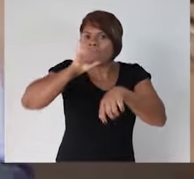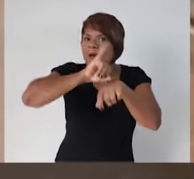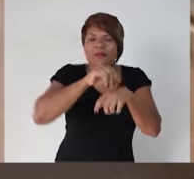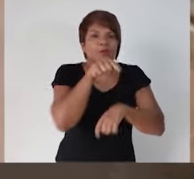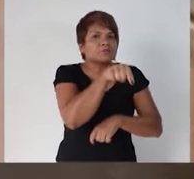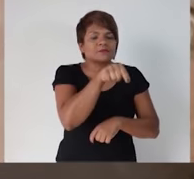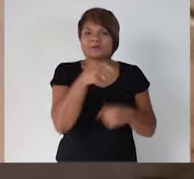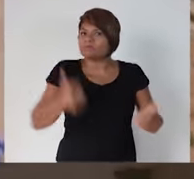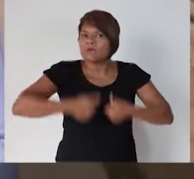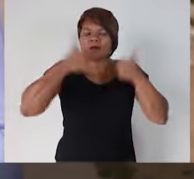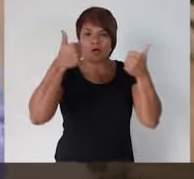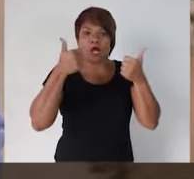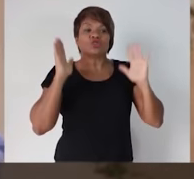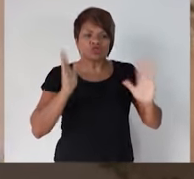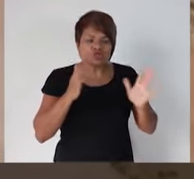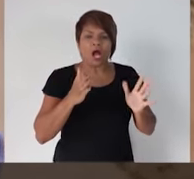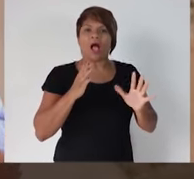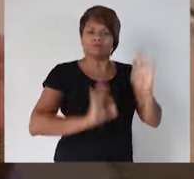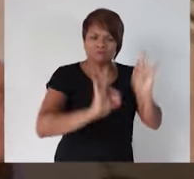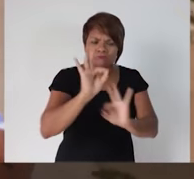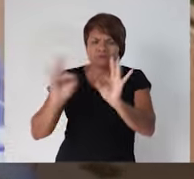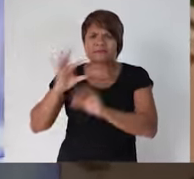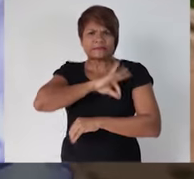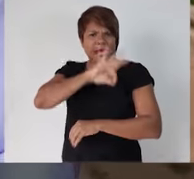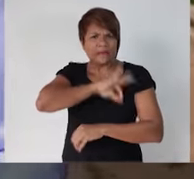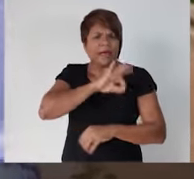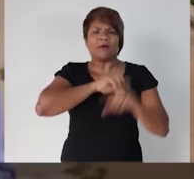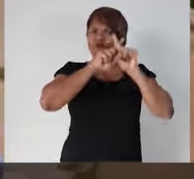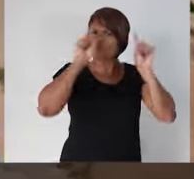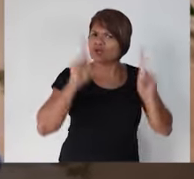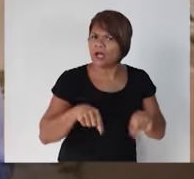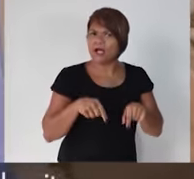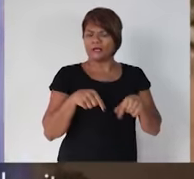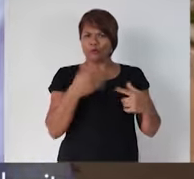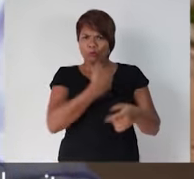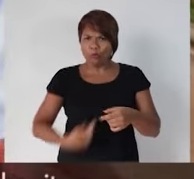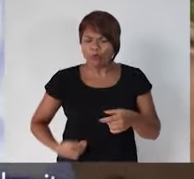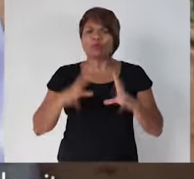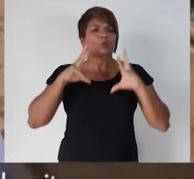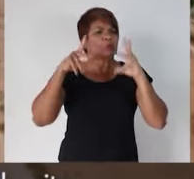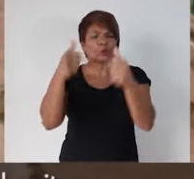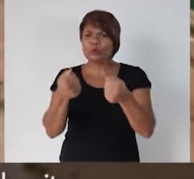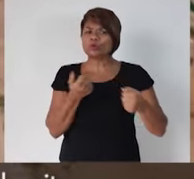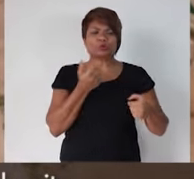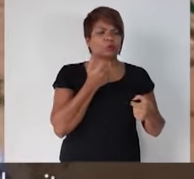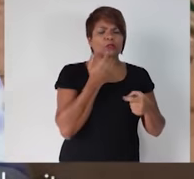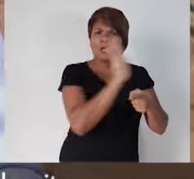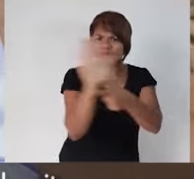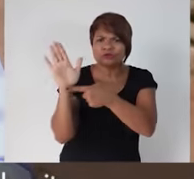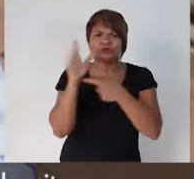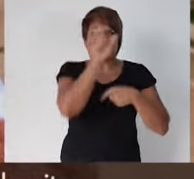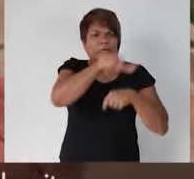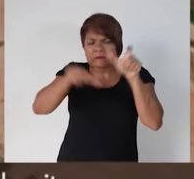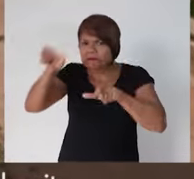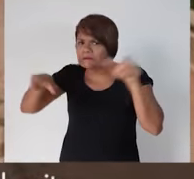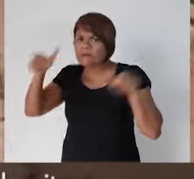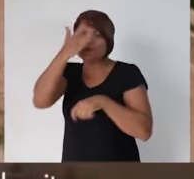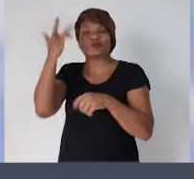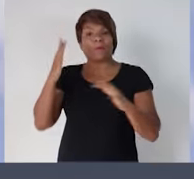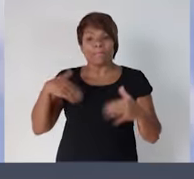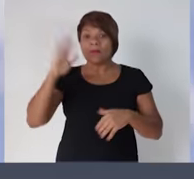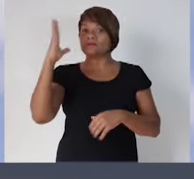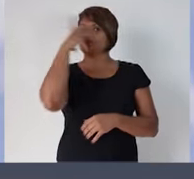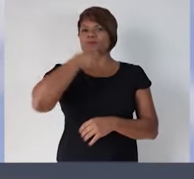regularizamos os salários dos servidores e estamos regularizando os serviços para atender o cidadão e nossa cidade ficar mais